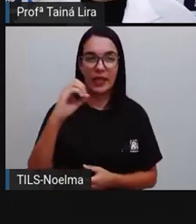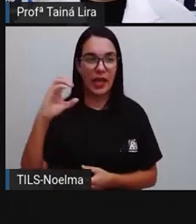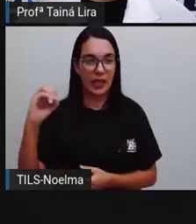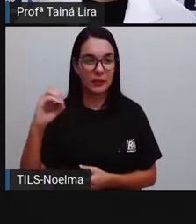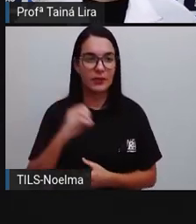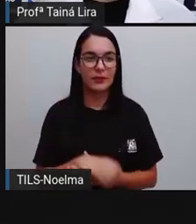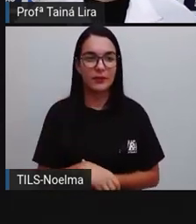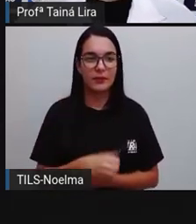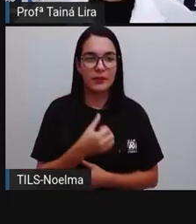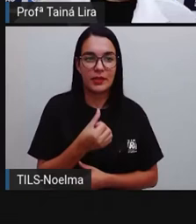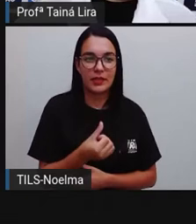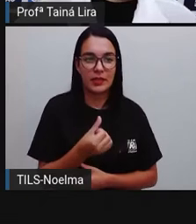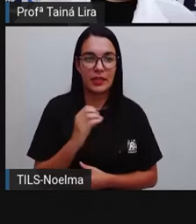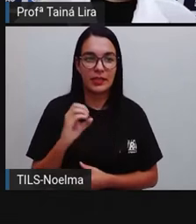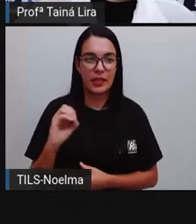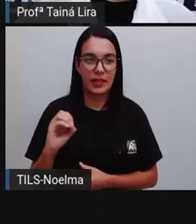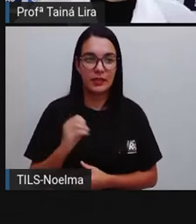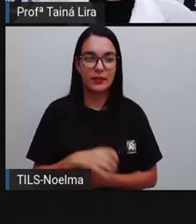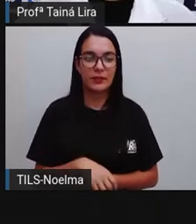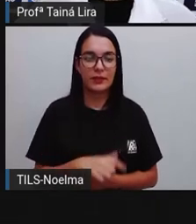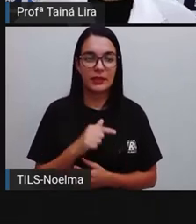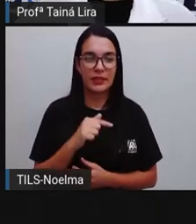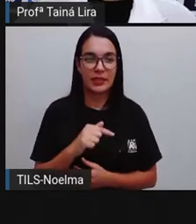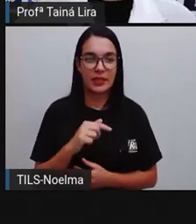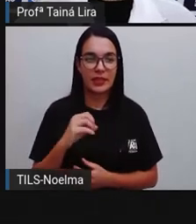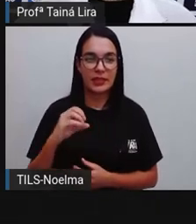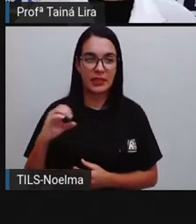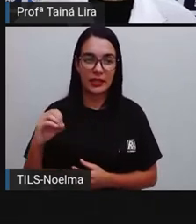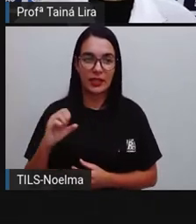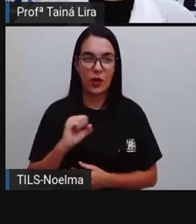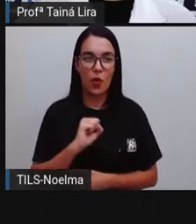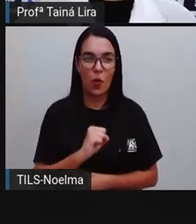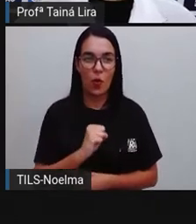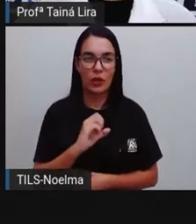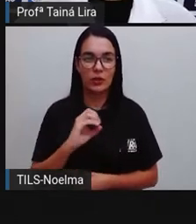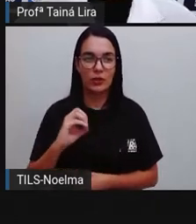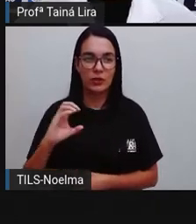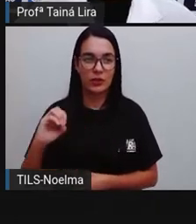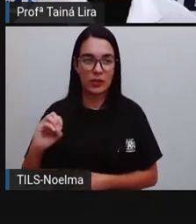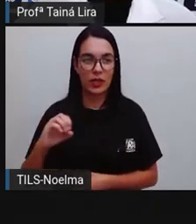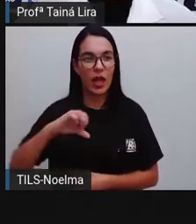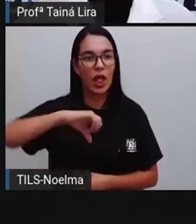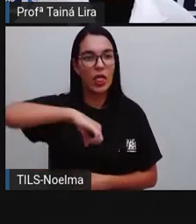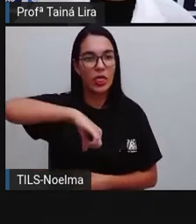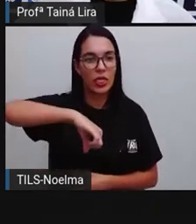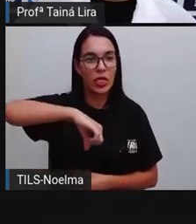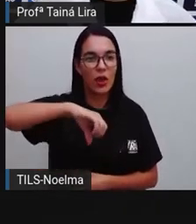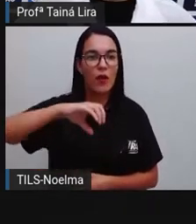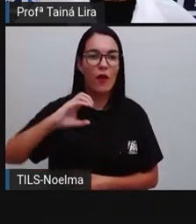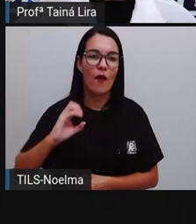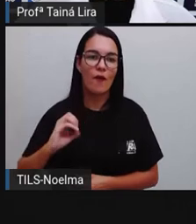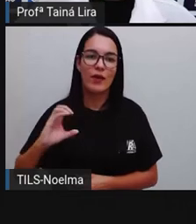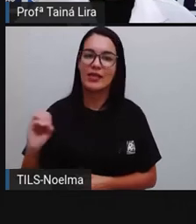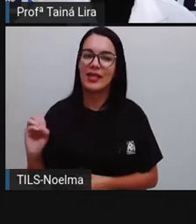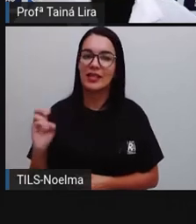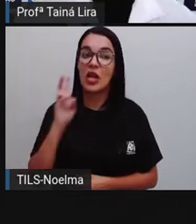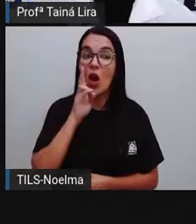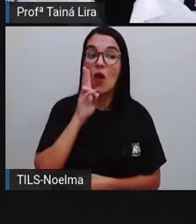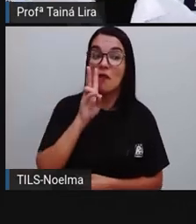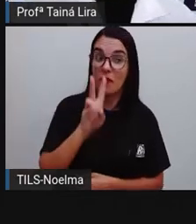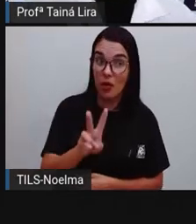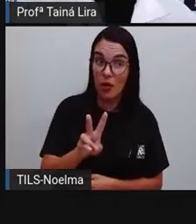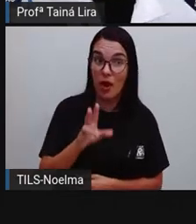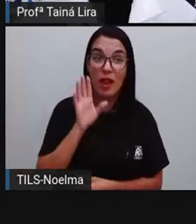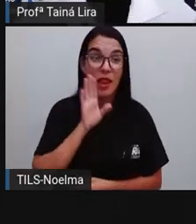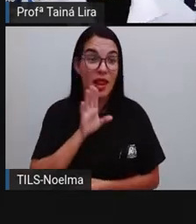500, 600, 700, 800, 900. Olha lá. A gente